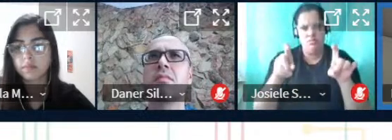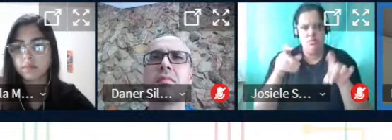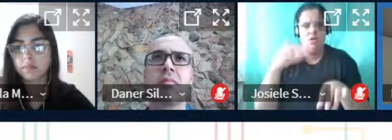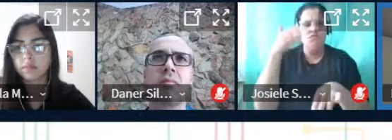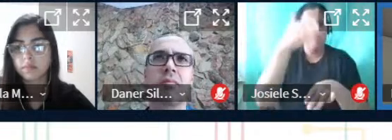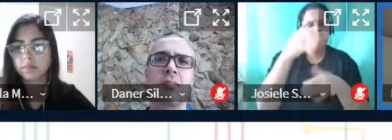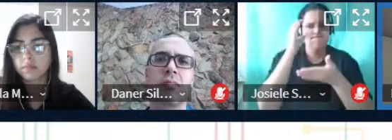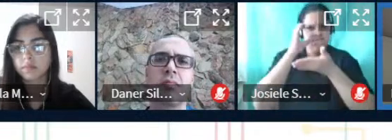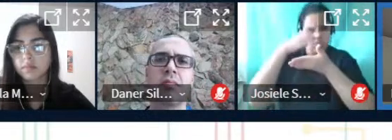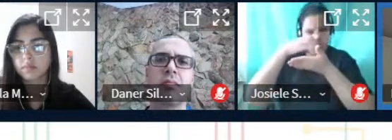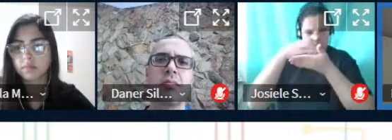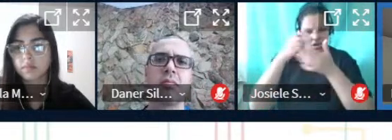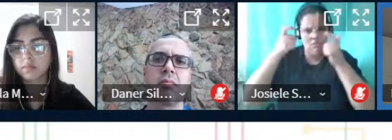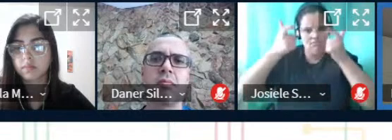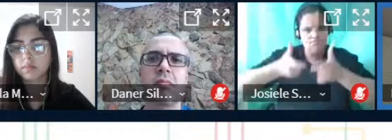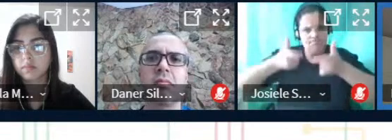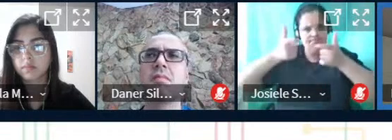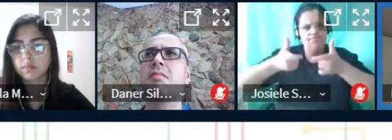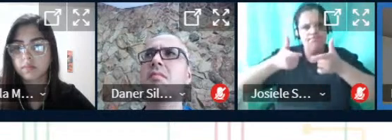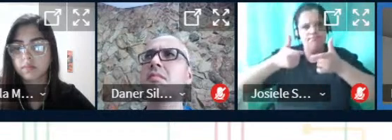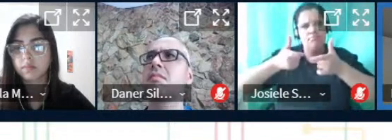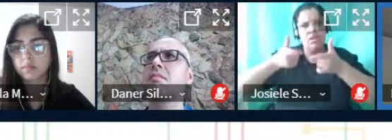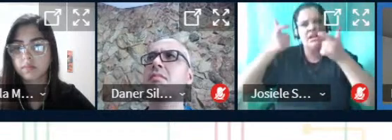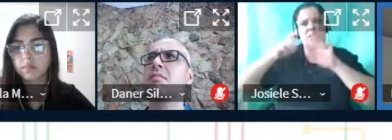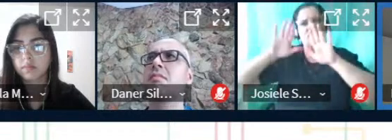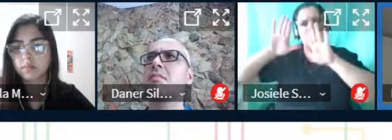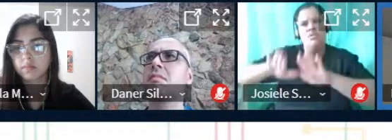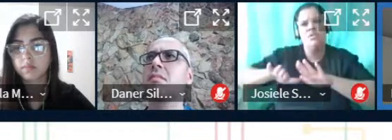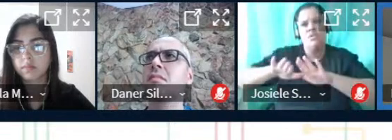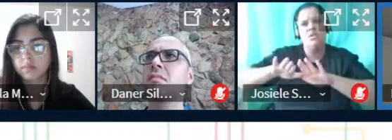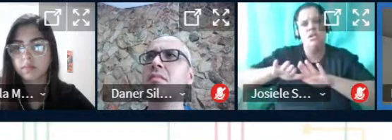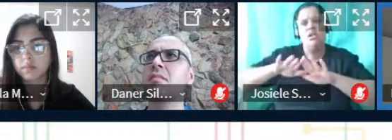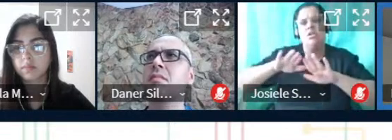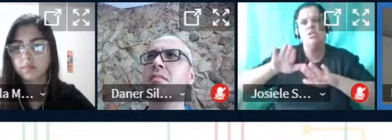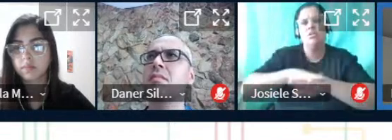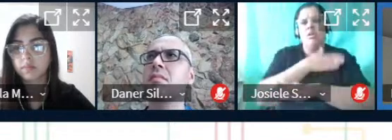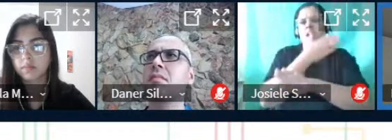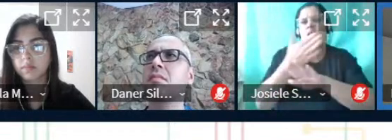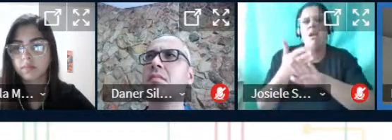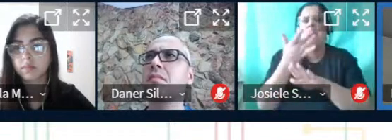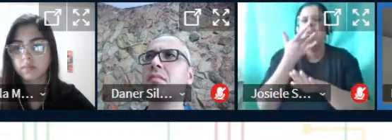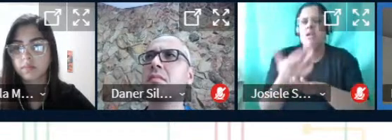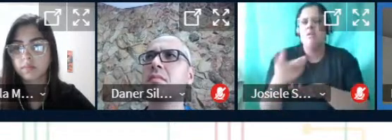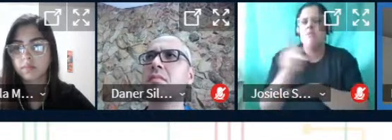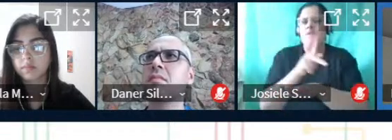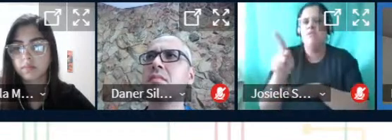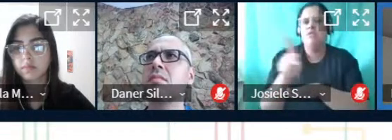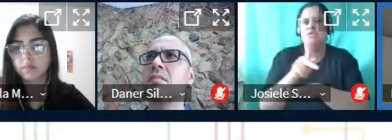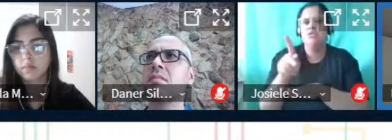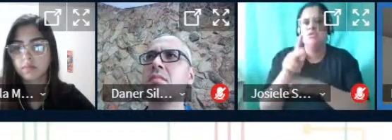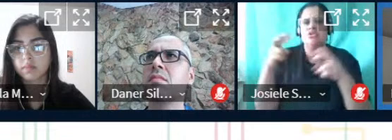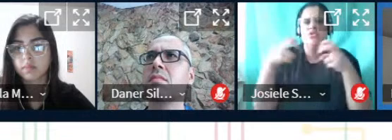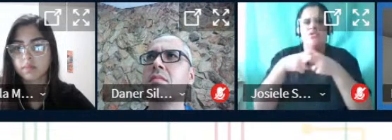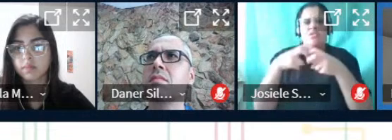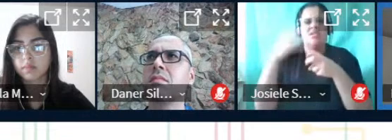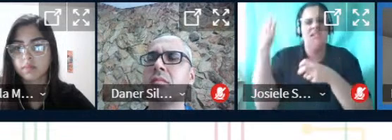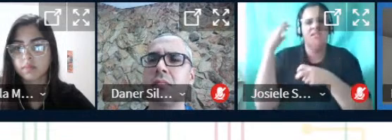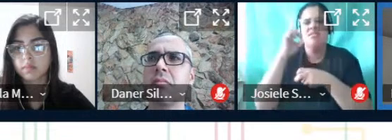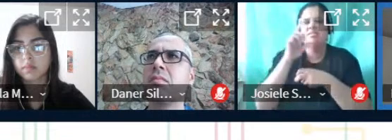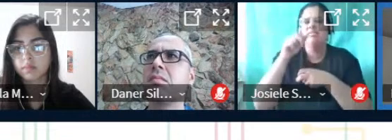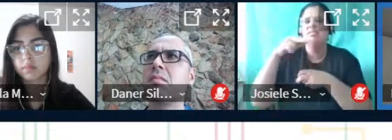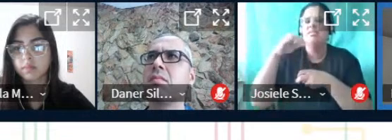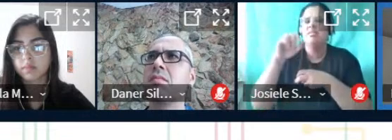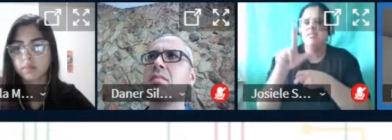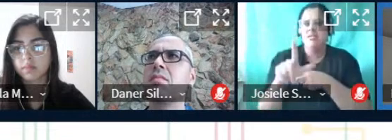laboratórios lá para as nossas salas de permanência e ficava a tarde inteira com o professor de física na época era o o Daniel e eles